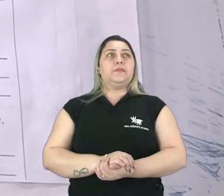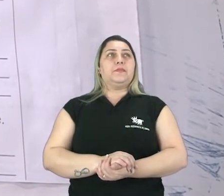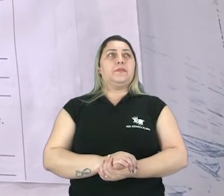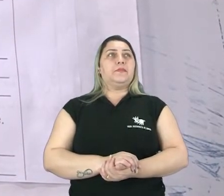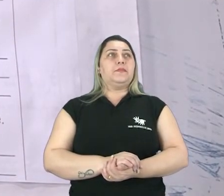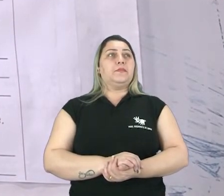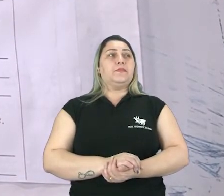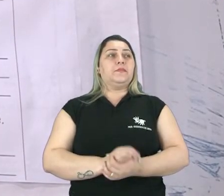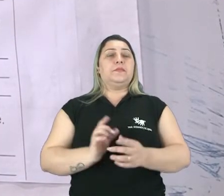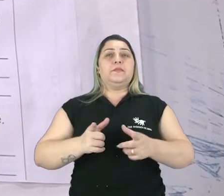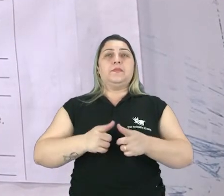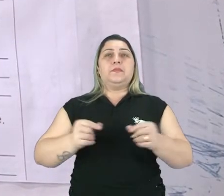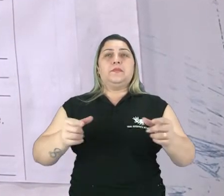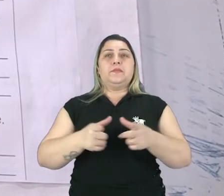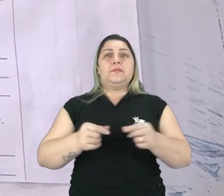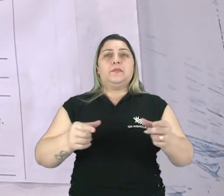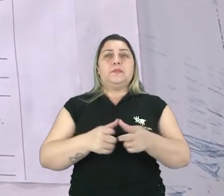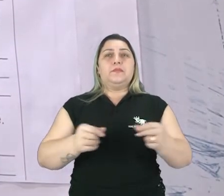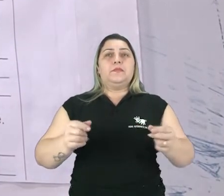Japão.